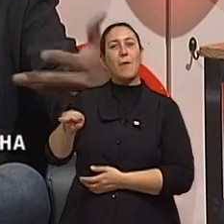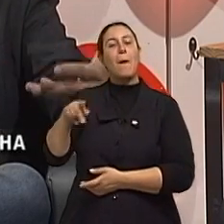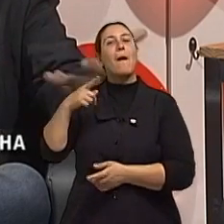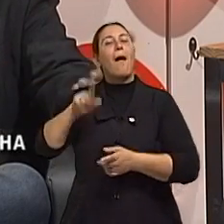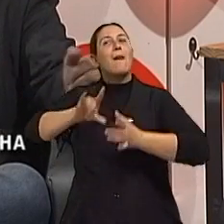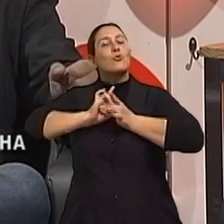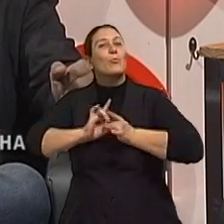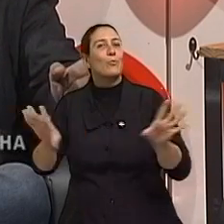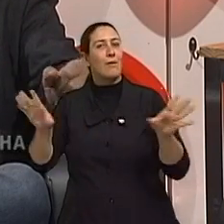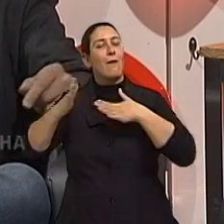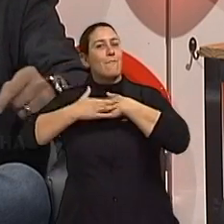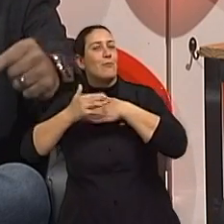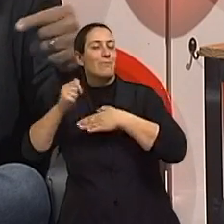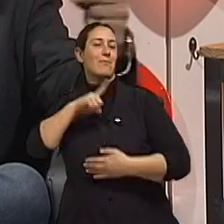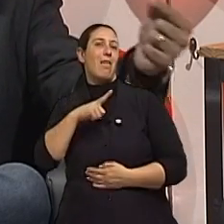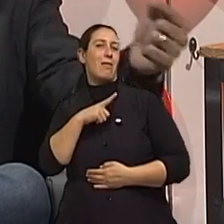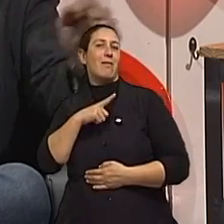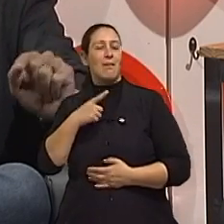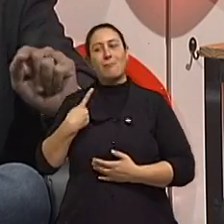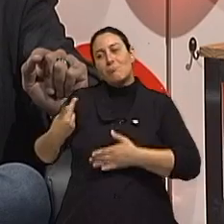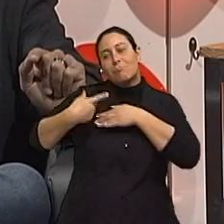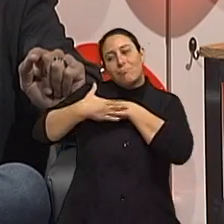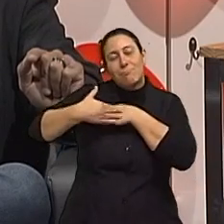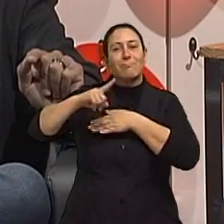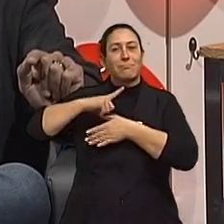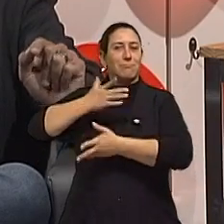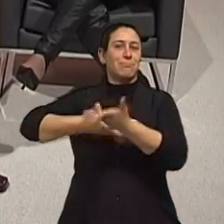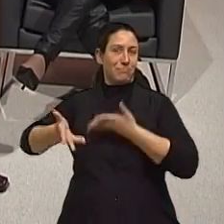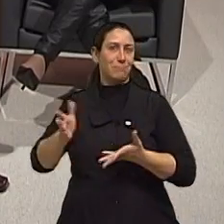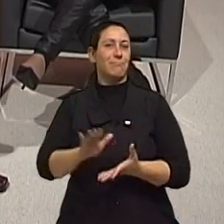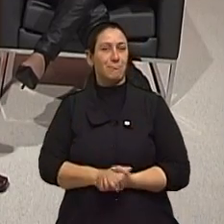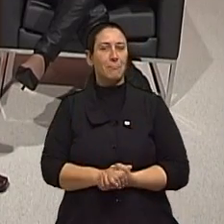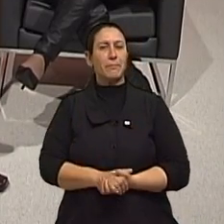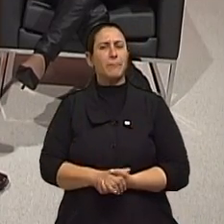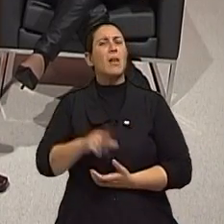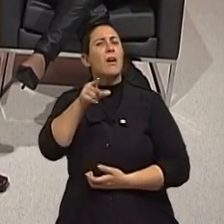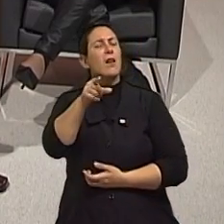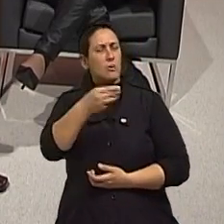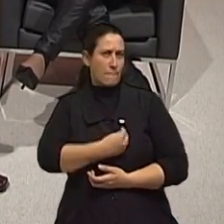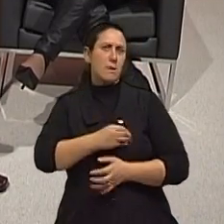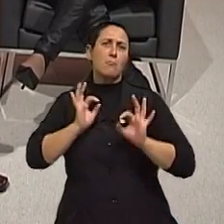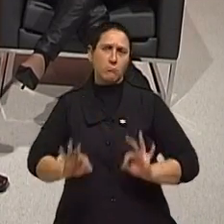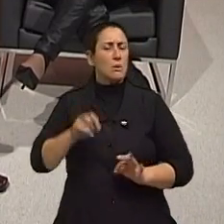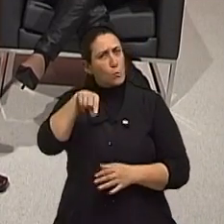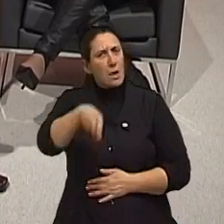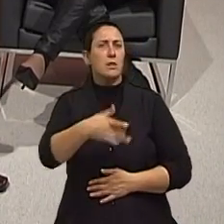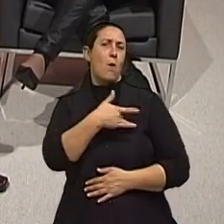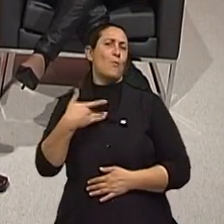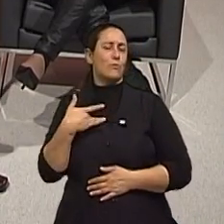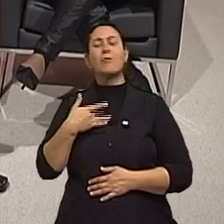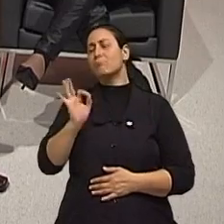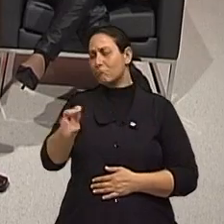disponibilidade afetiva. Não quer dizer que vai ter alguma coisa ou não ter. Ah, perfeito. Isso é vida, isso é saúde? É,